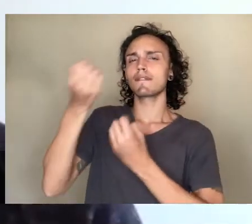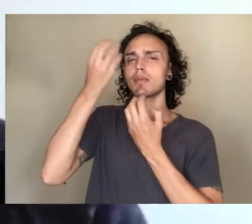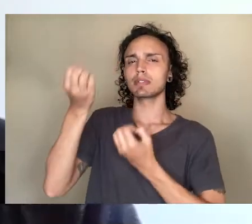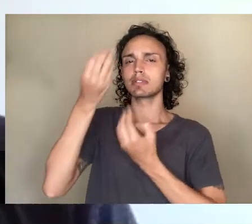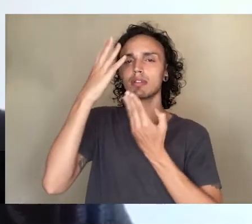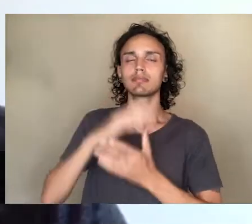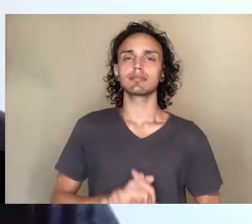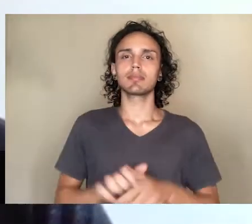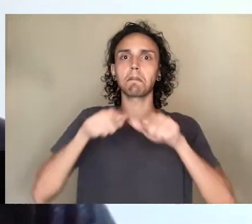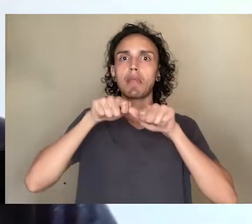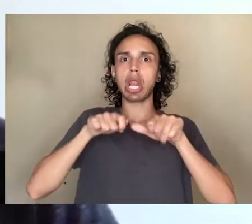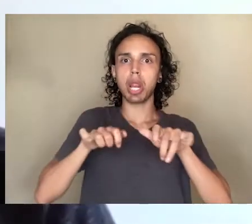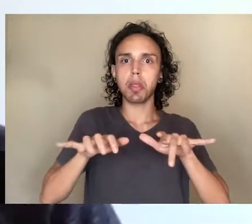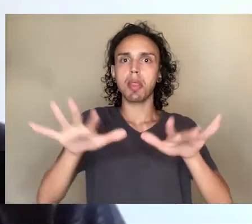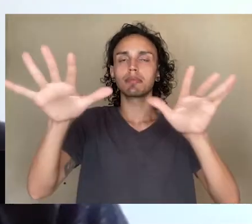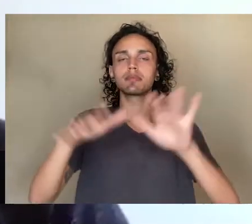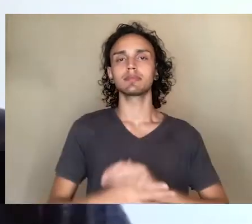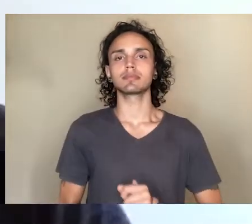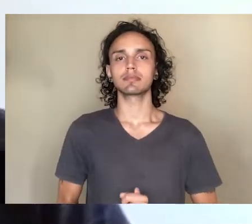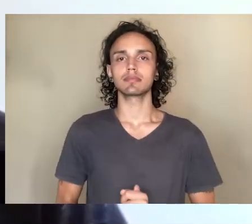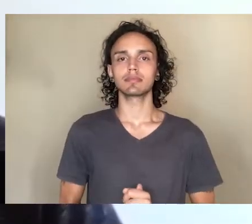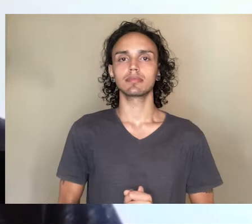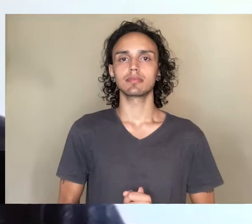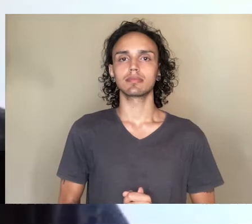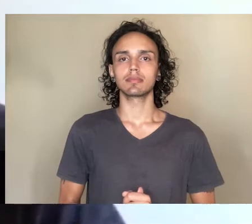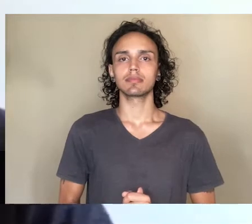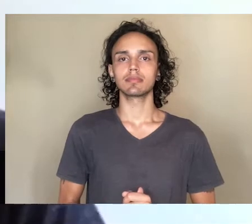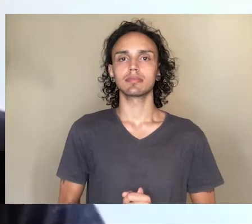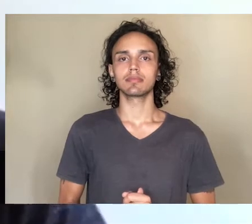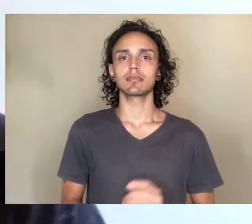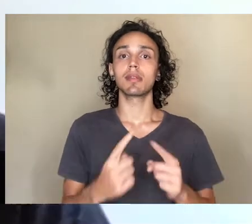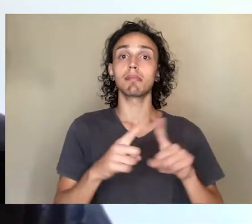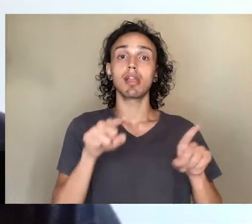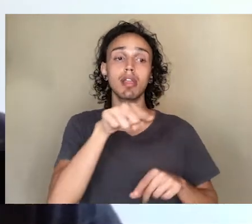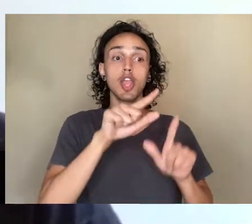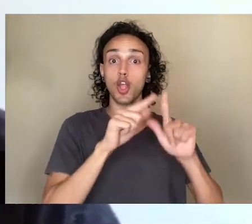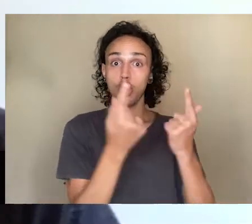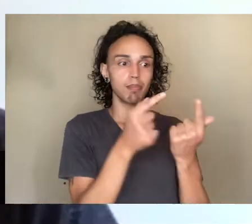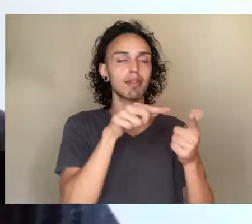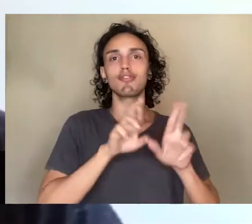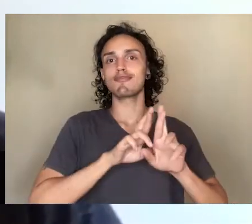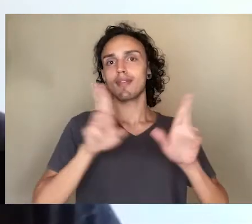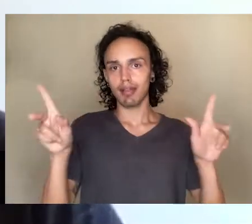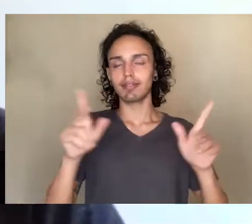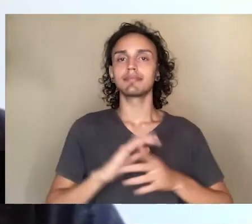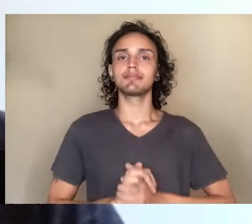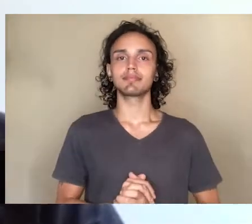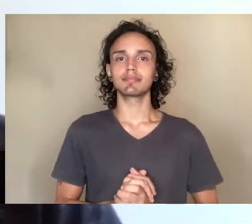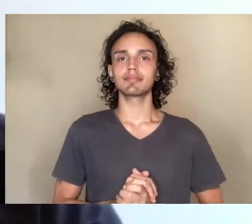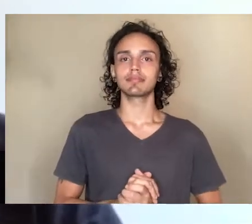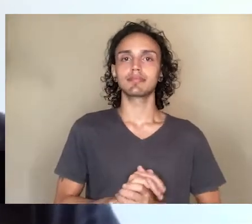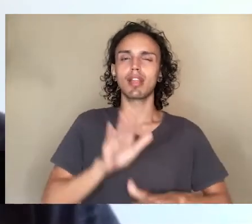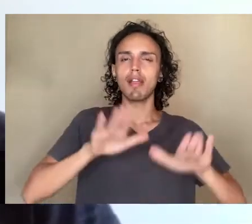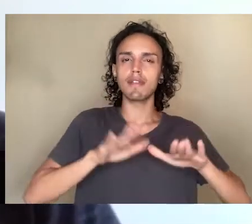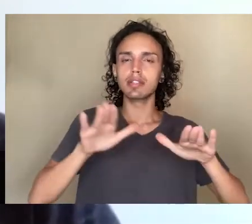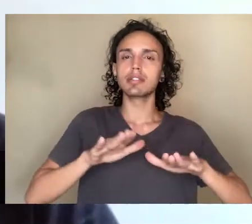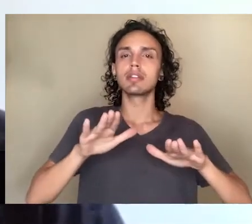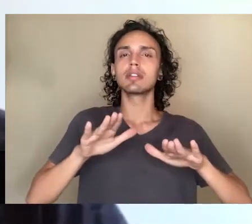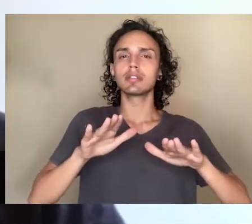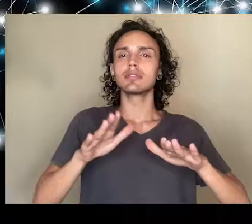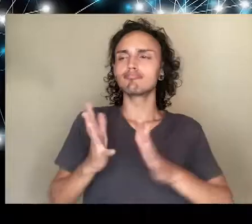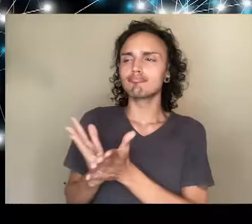científica ou ser popularizado fora dessa comunidade. Mas nesse grupo, não. Eles pegam esses dados, às vezes